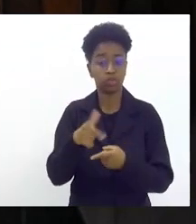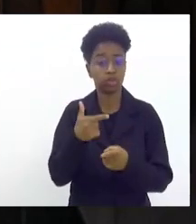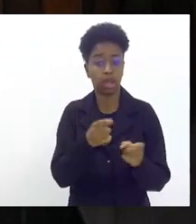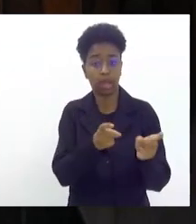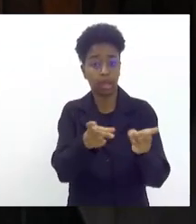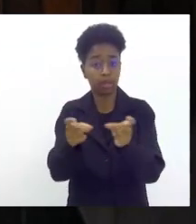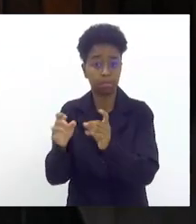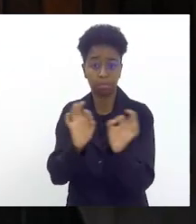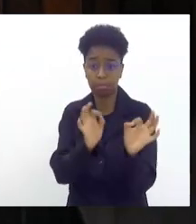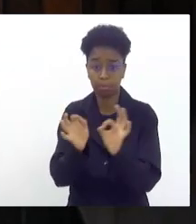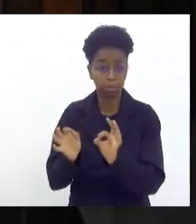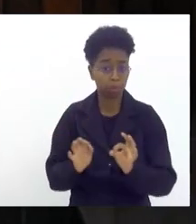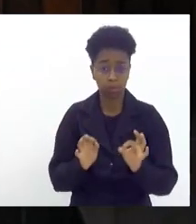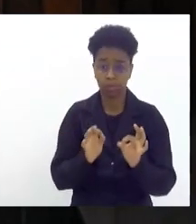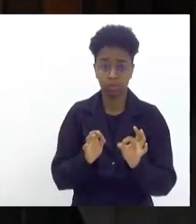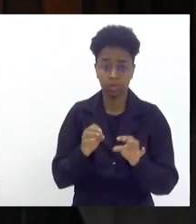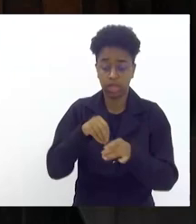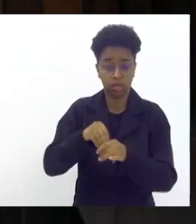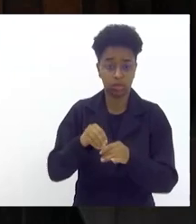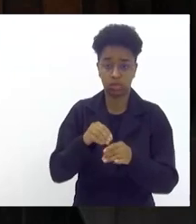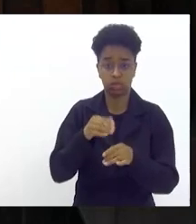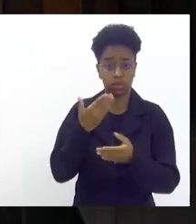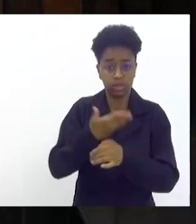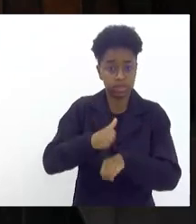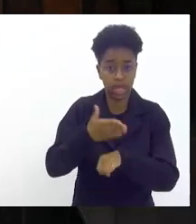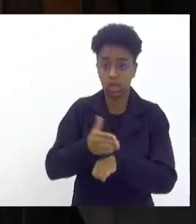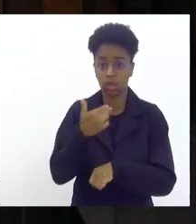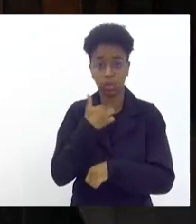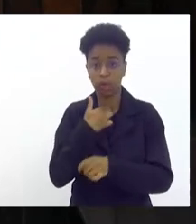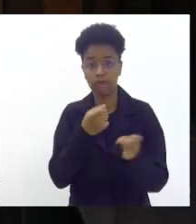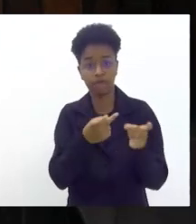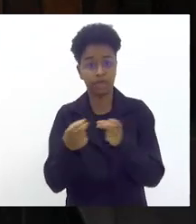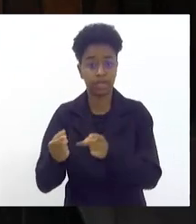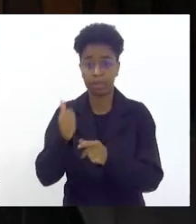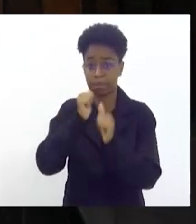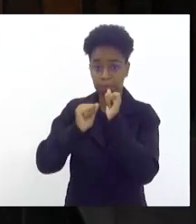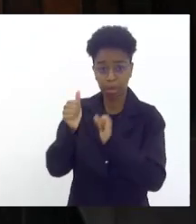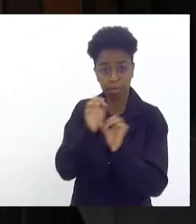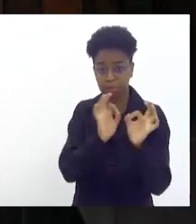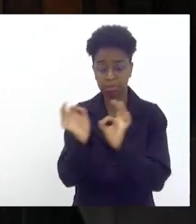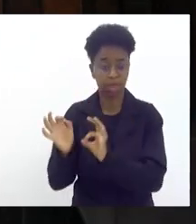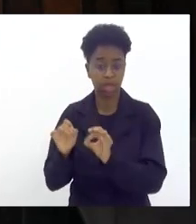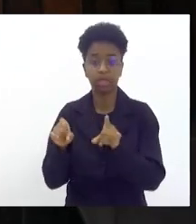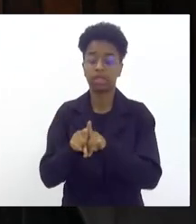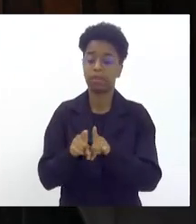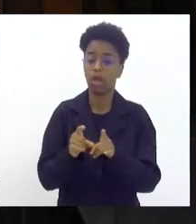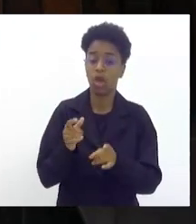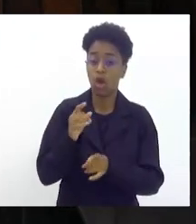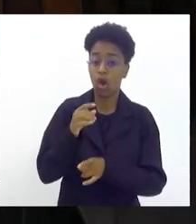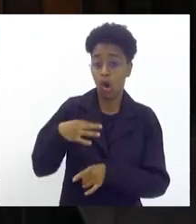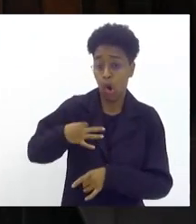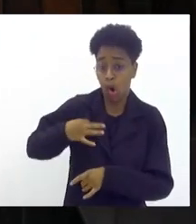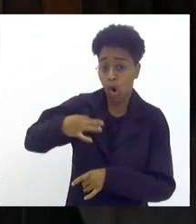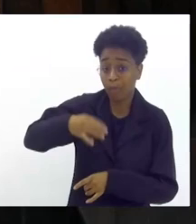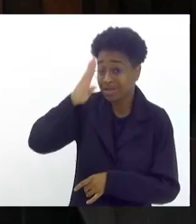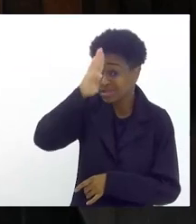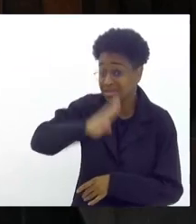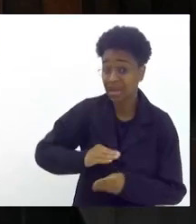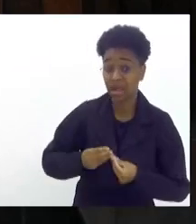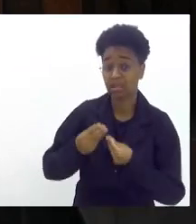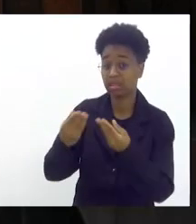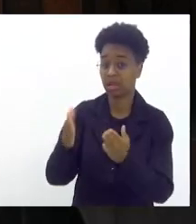nos nossos ensaios, não pode vender bebida alcoólica, não tem tipo de comércio. As roupas são franqueadas, gratuitas para as crianças.